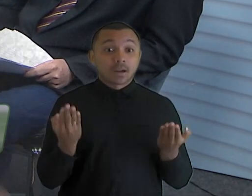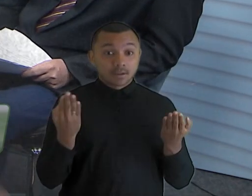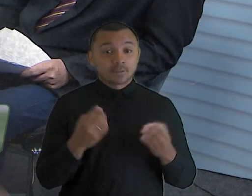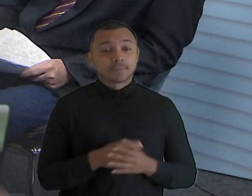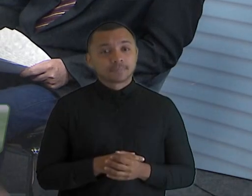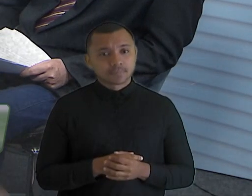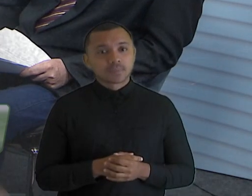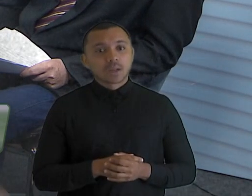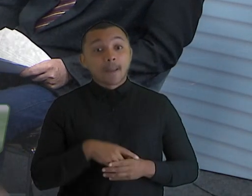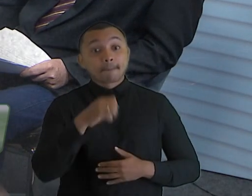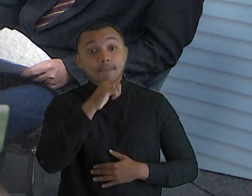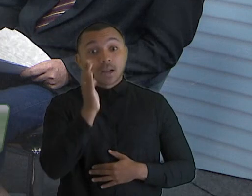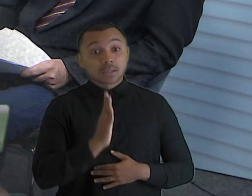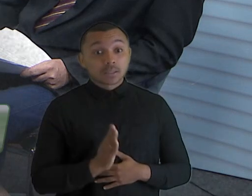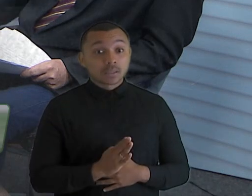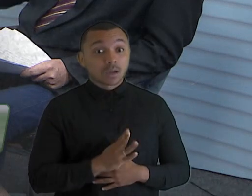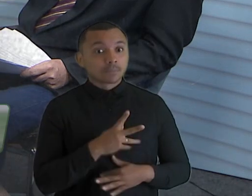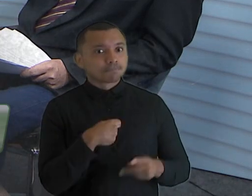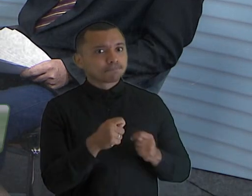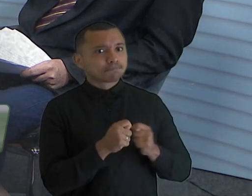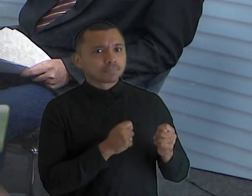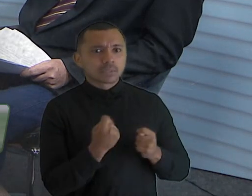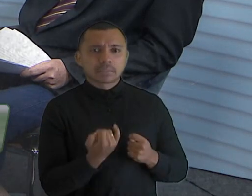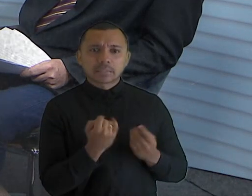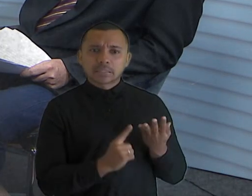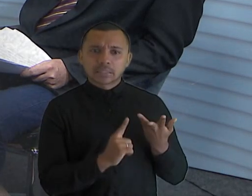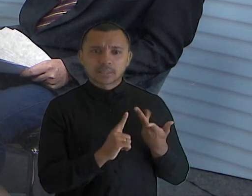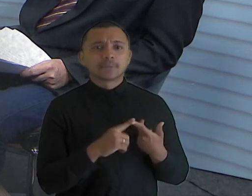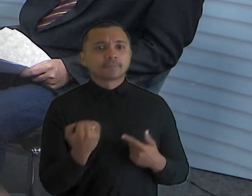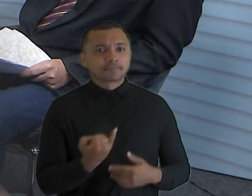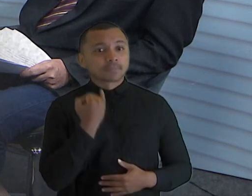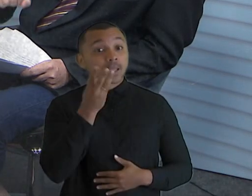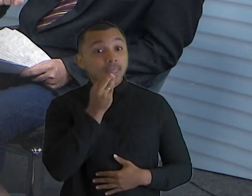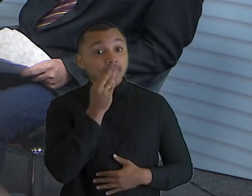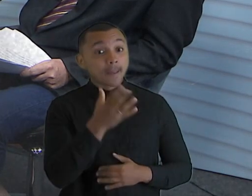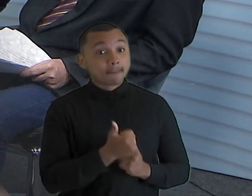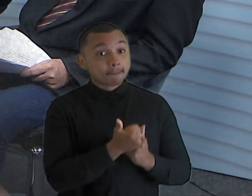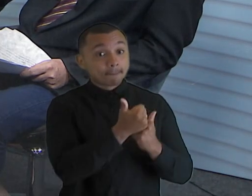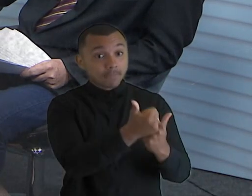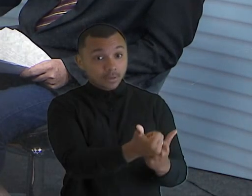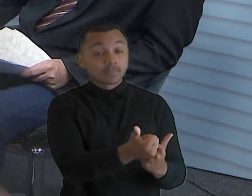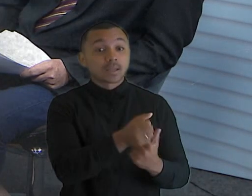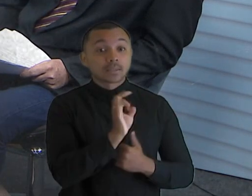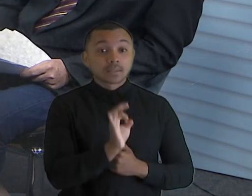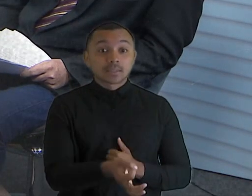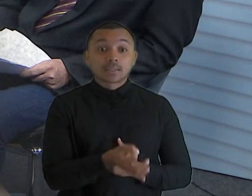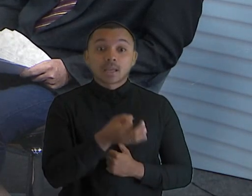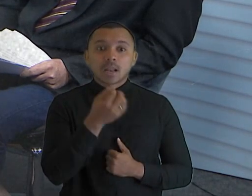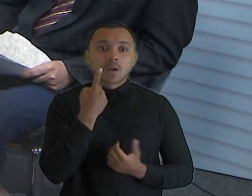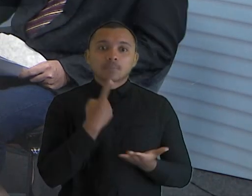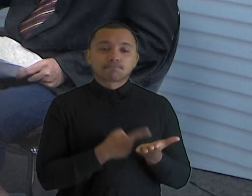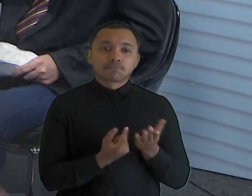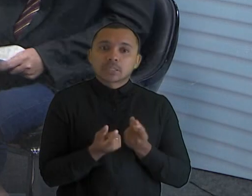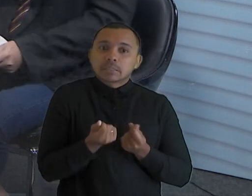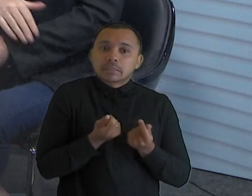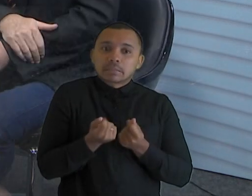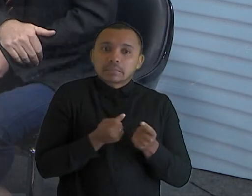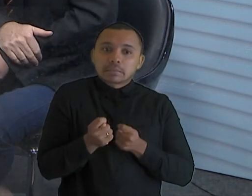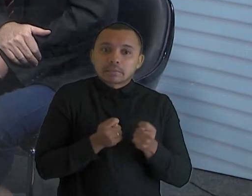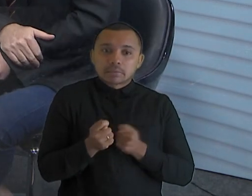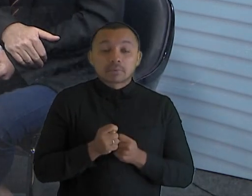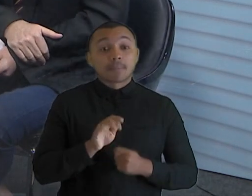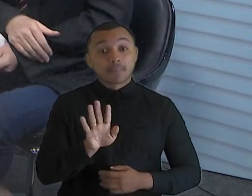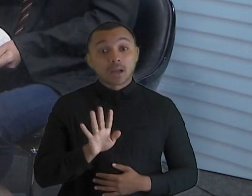fundamental no Brasil. Brasil, cada vez mais, precisa se aperfeiçoar os mecanismos de controle, mas eu acho importante,